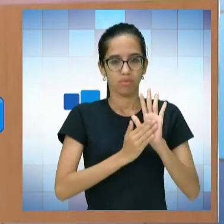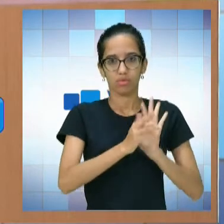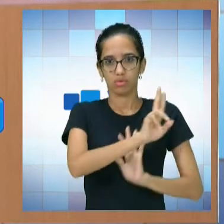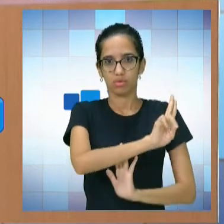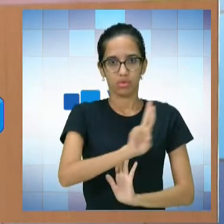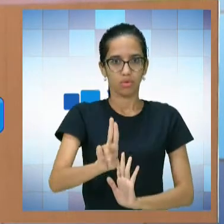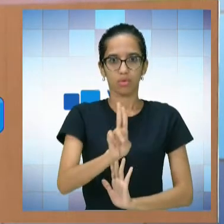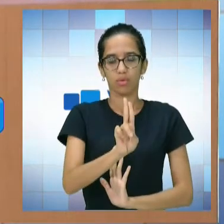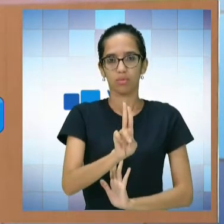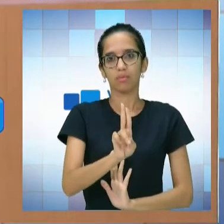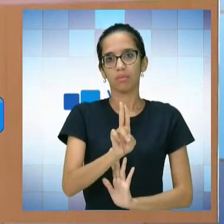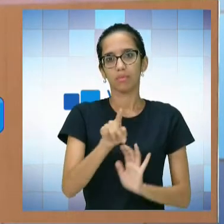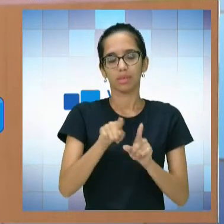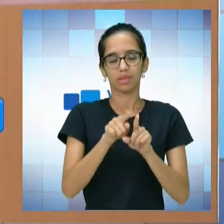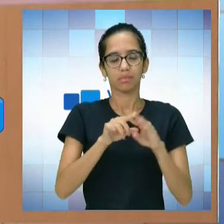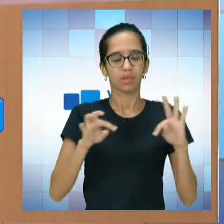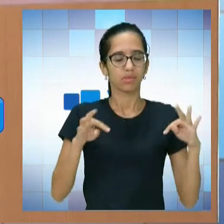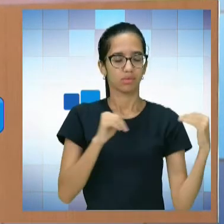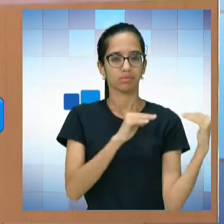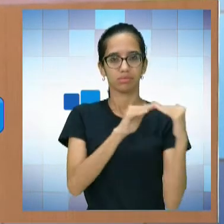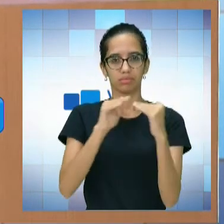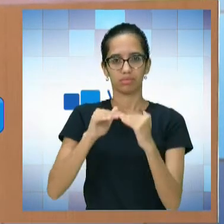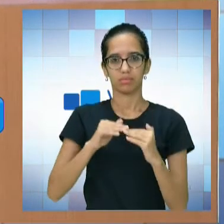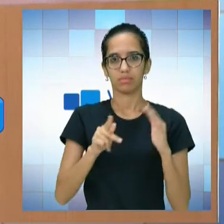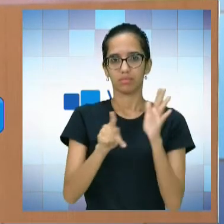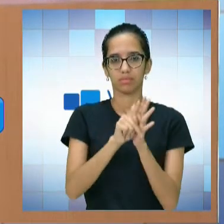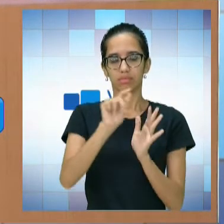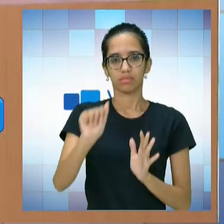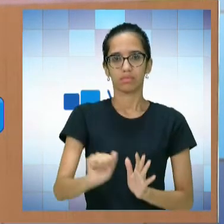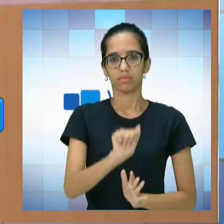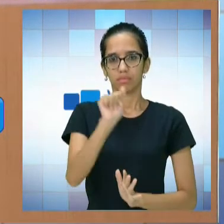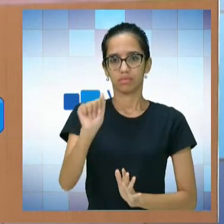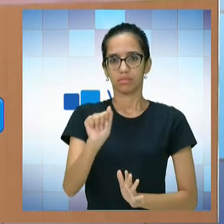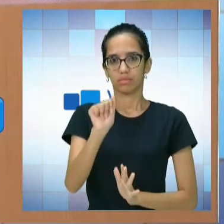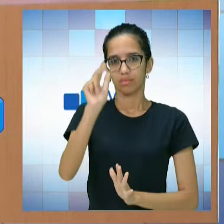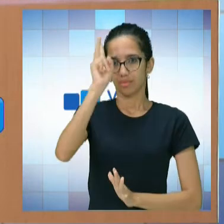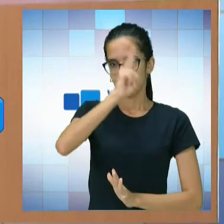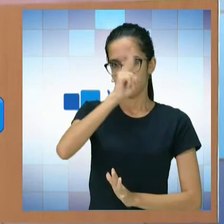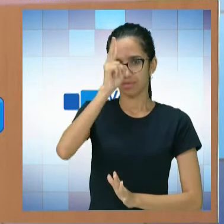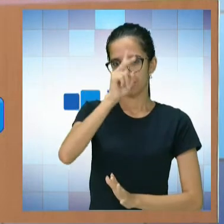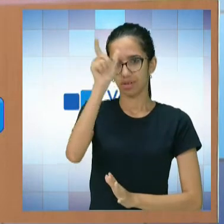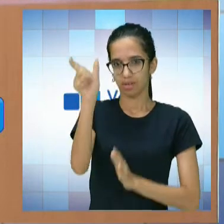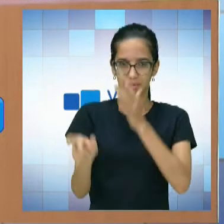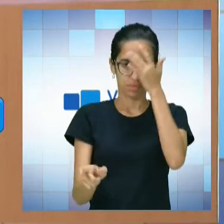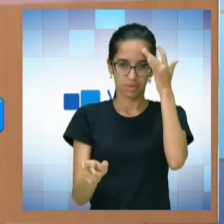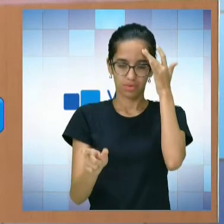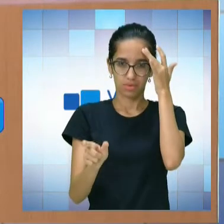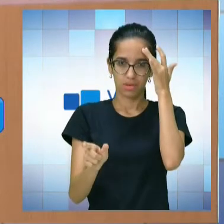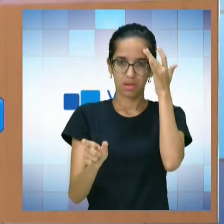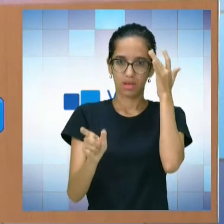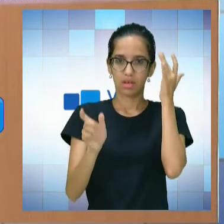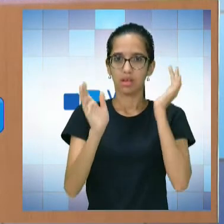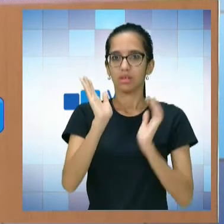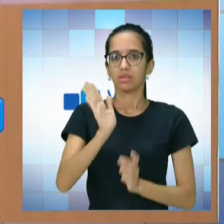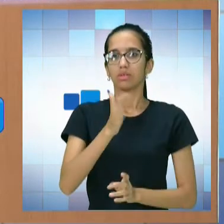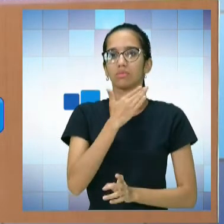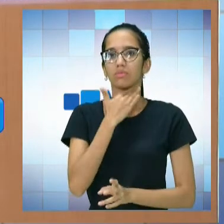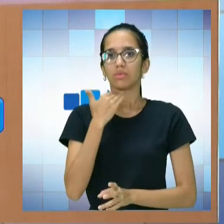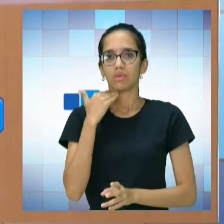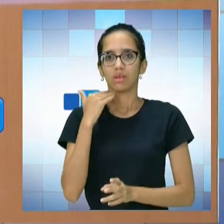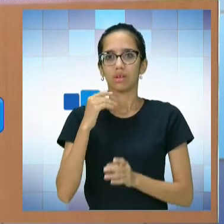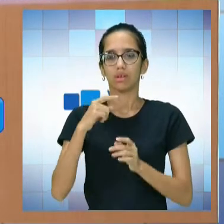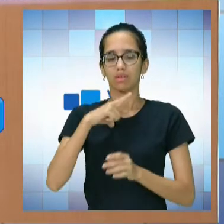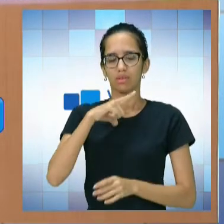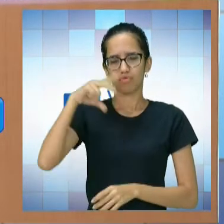assim como foi bem visto por todos os associados da nossa instituição. Uma homenagem a alguém que já foi e que contou história e a história é